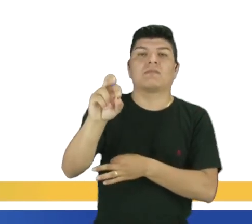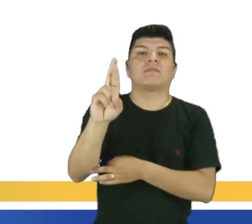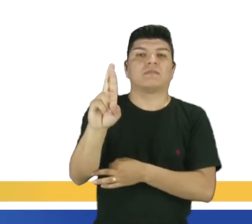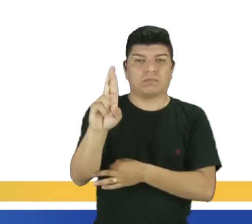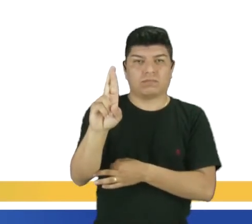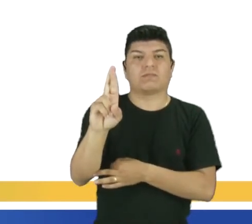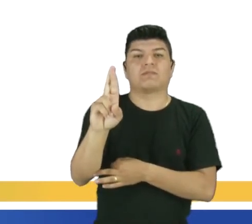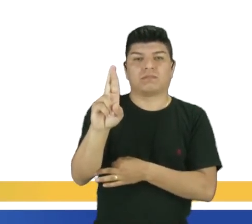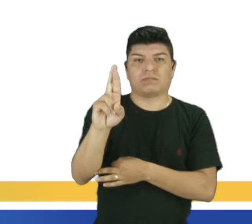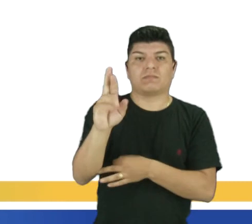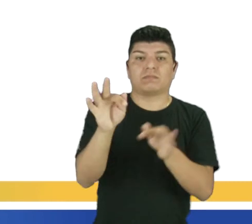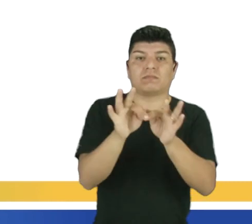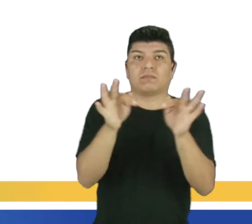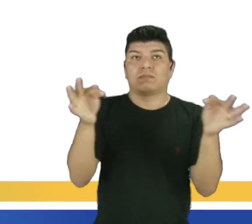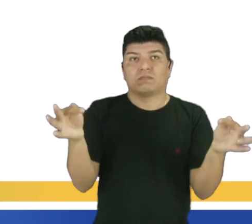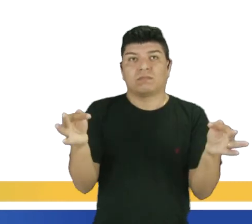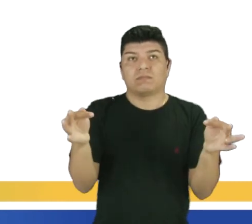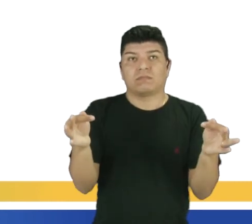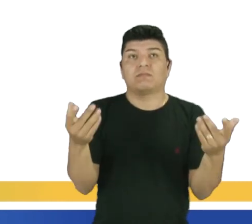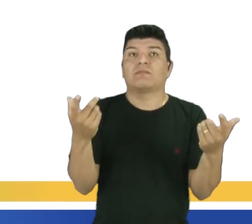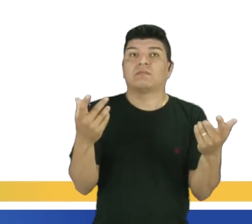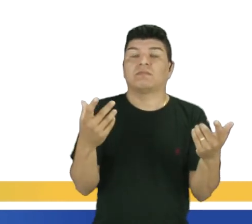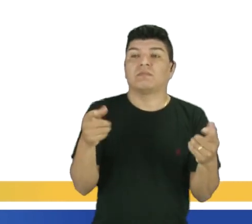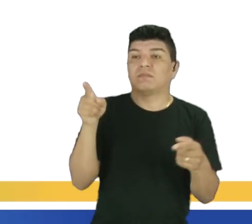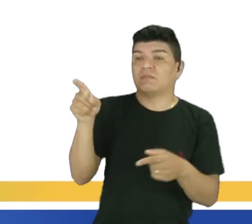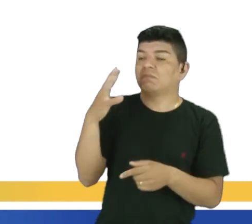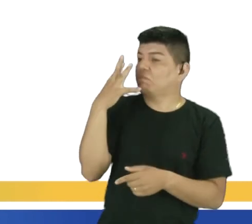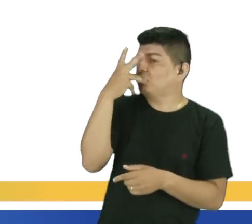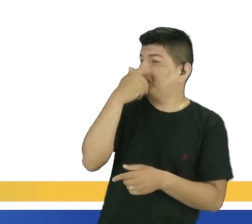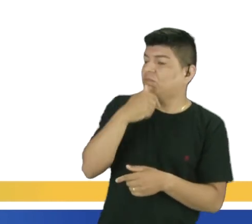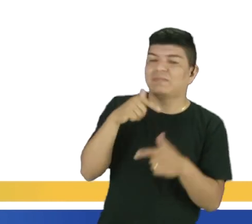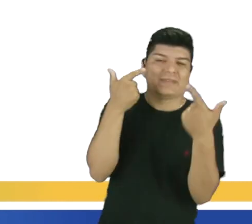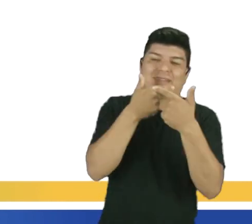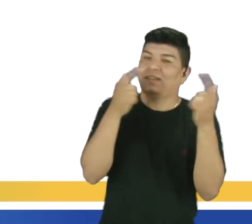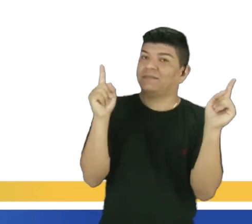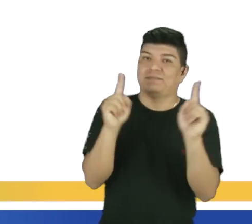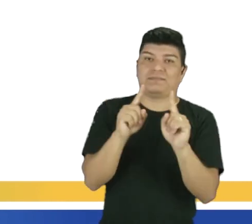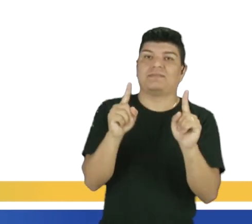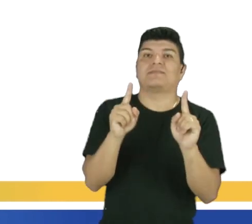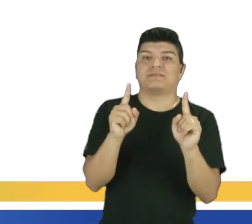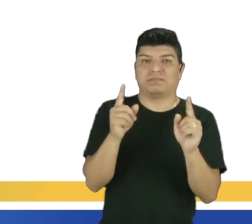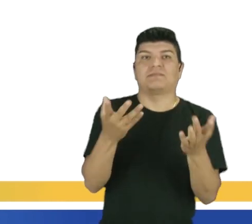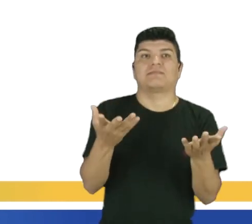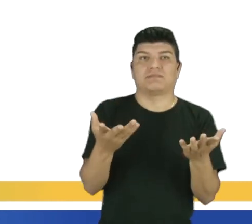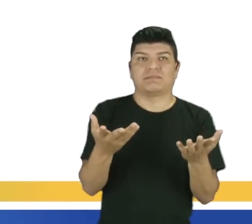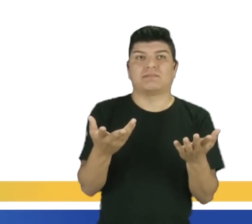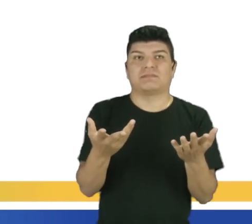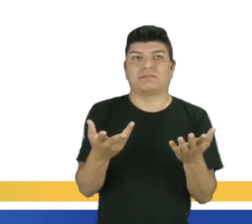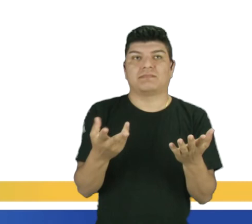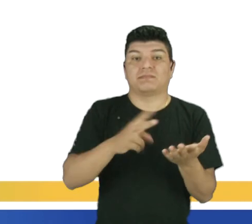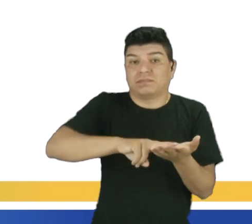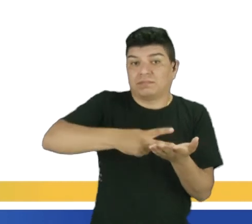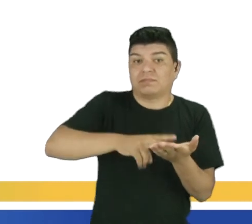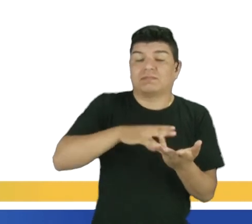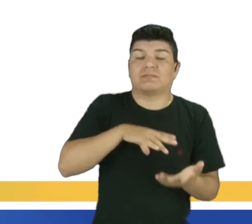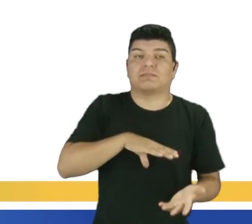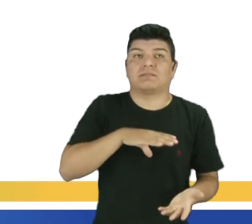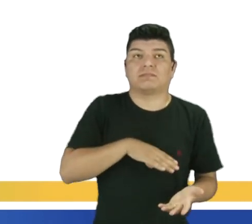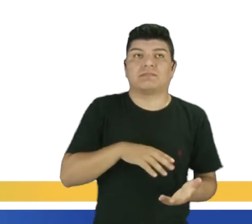é nor. E a frase, ele não é nem bonito, nem engraçado. He is neither handsome nor funny.